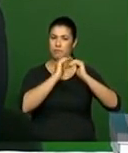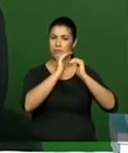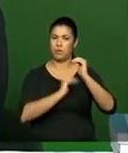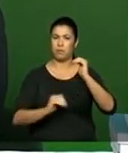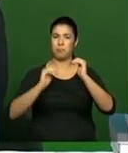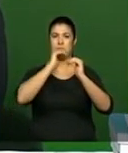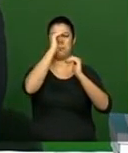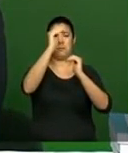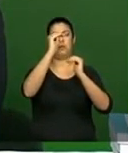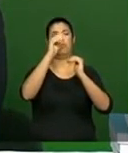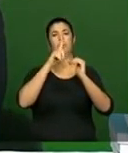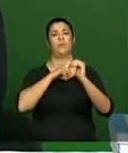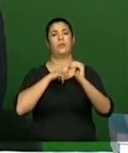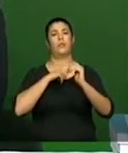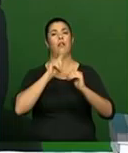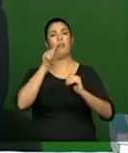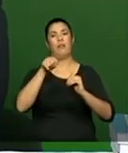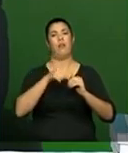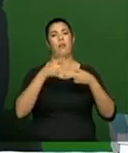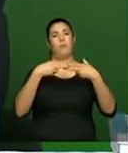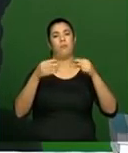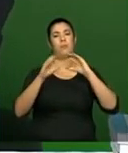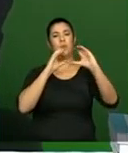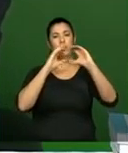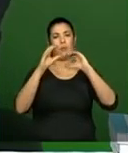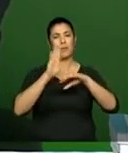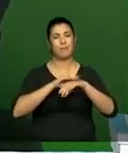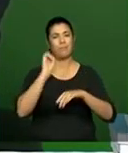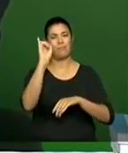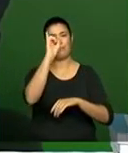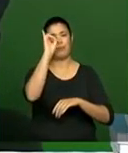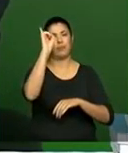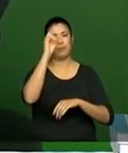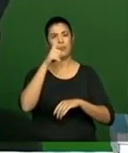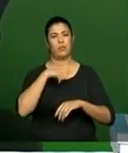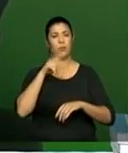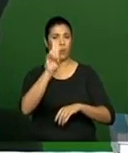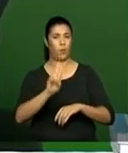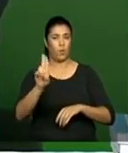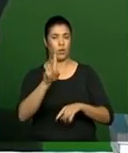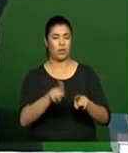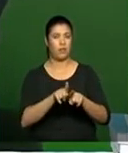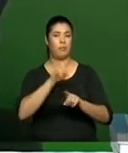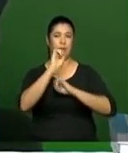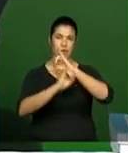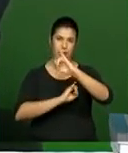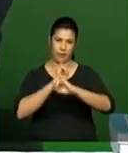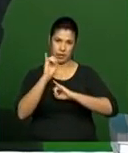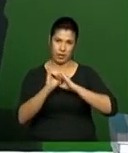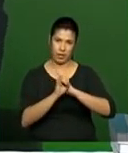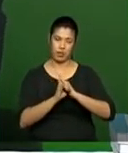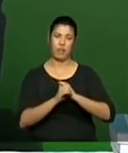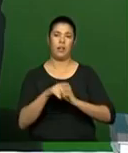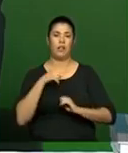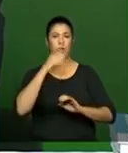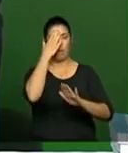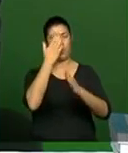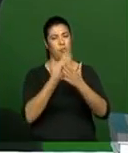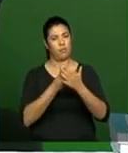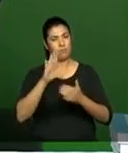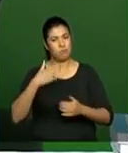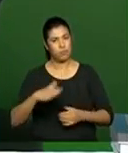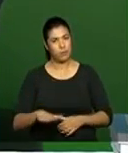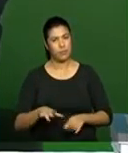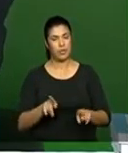meio de comunicação mais utilizado, embora a confiança da internet ainda é mais baixa. O jornal,